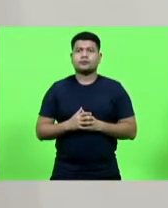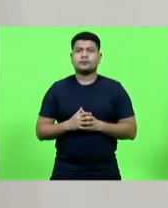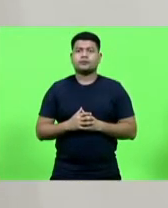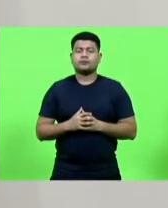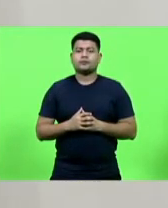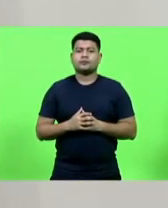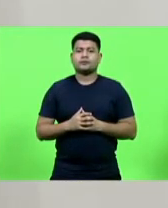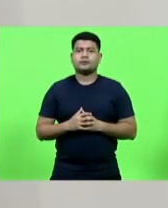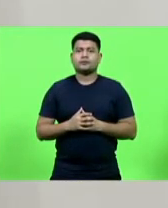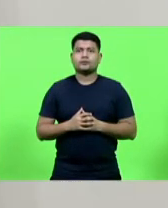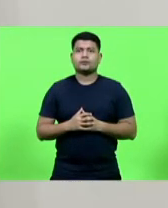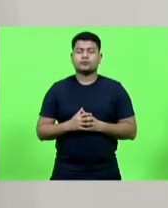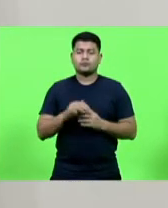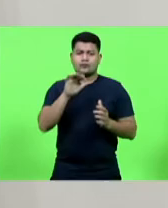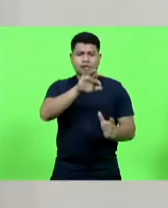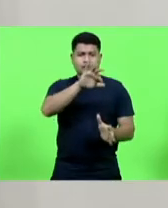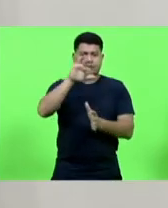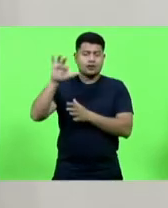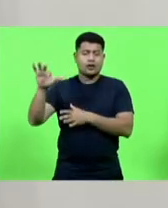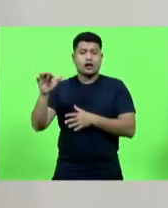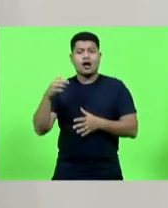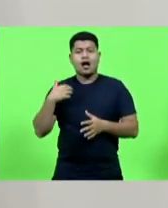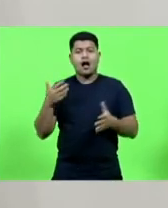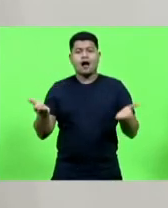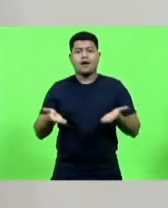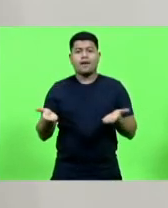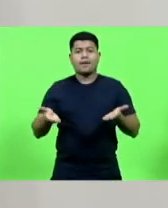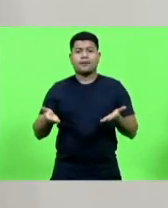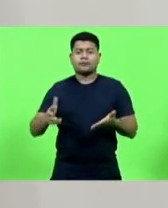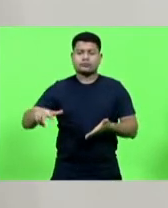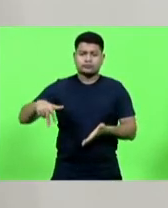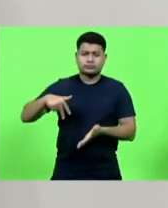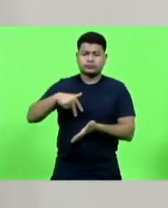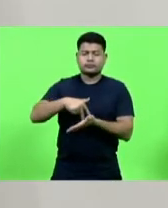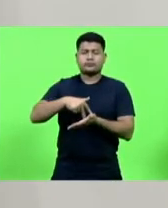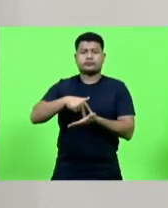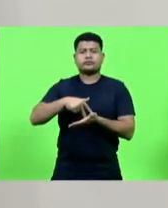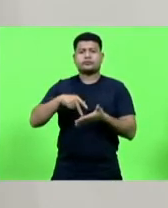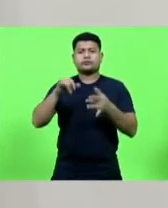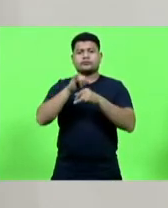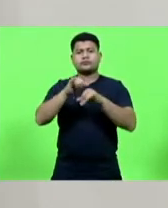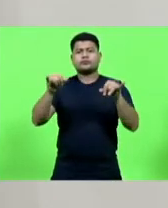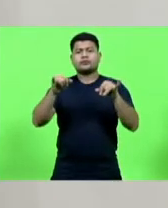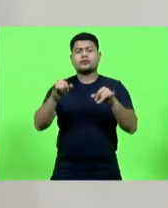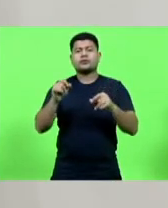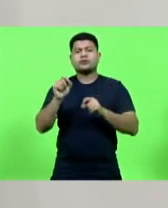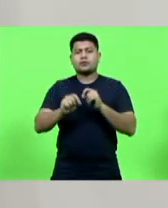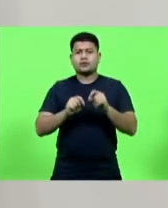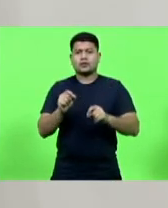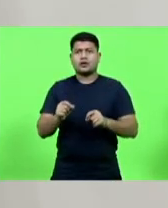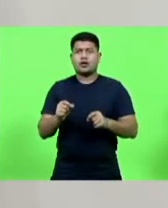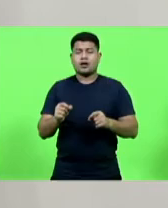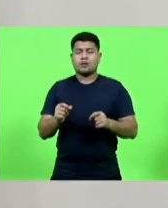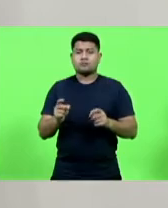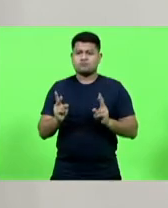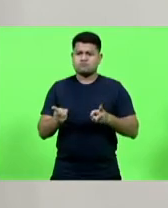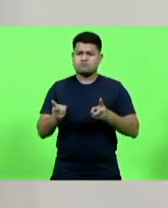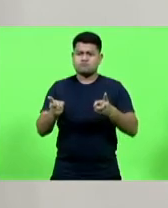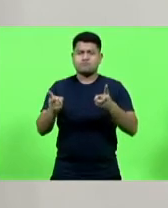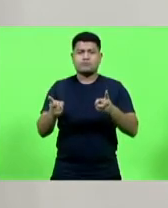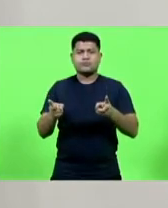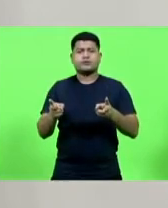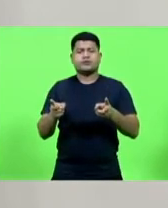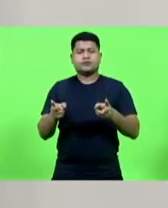Sr. Presidente, o que nos faz ter uma energia para continuar nessas